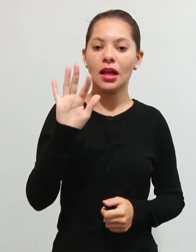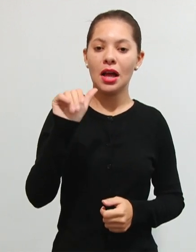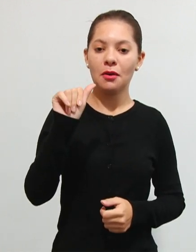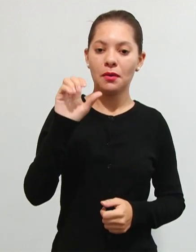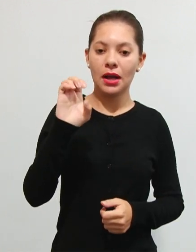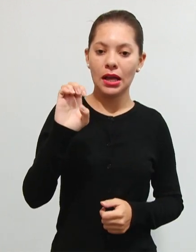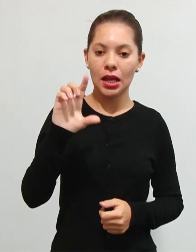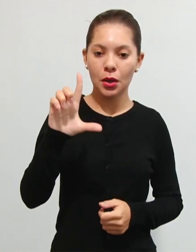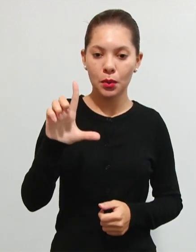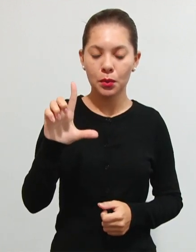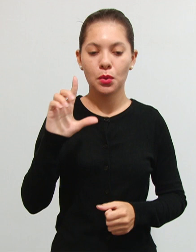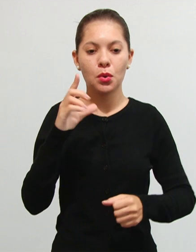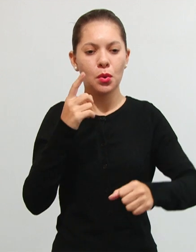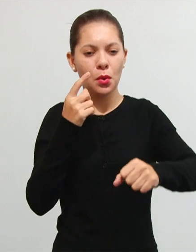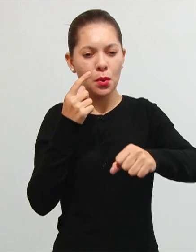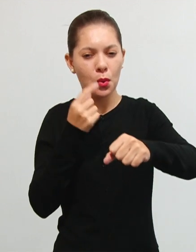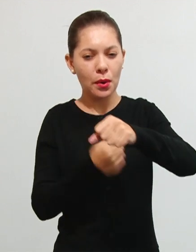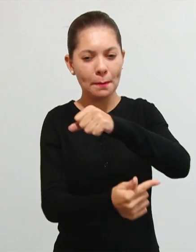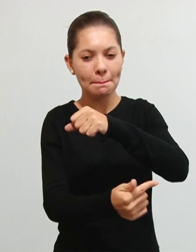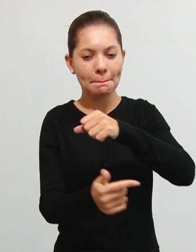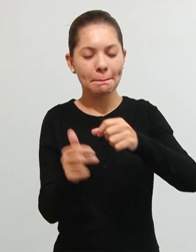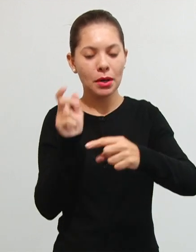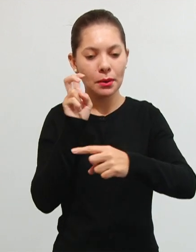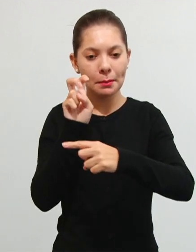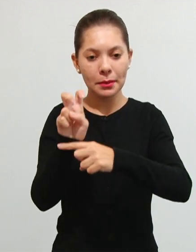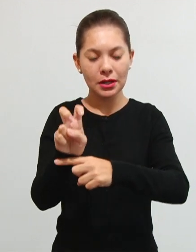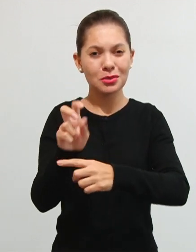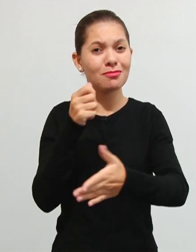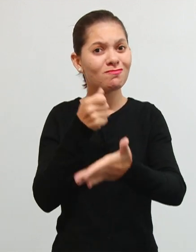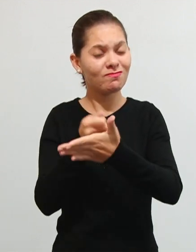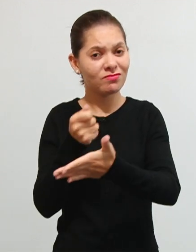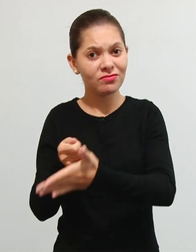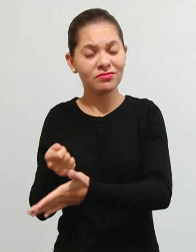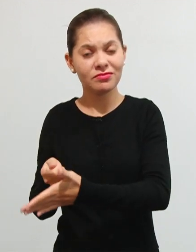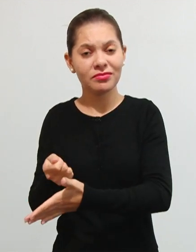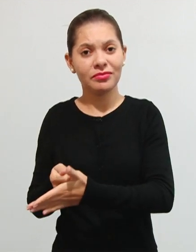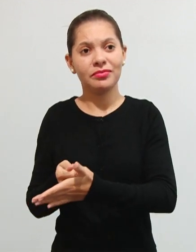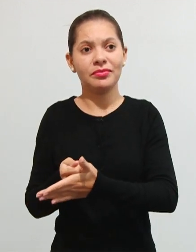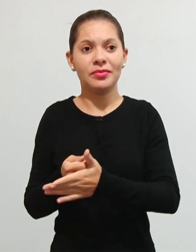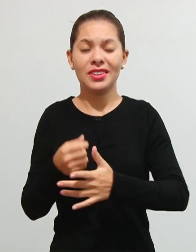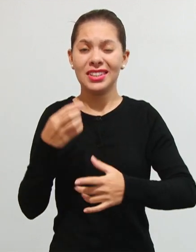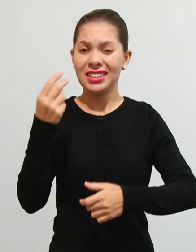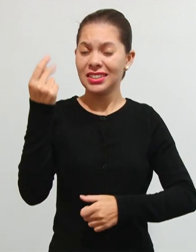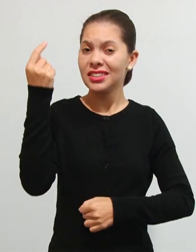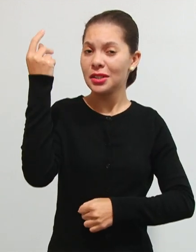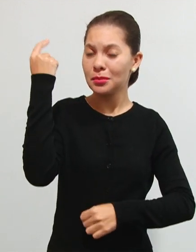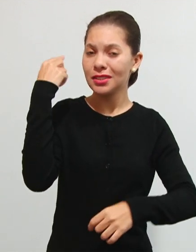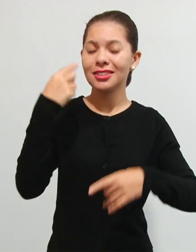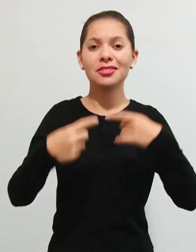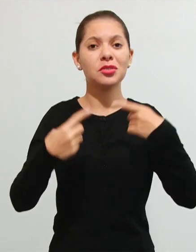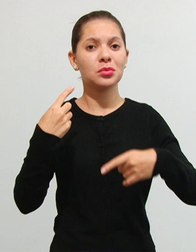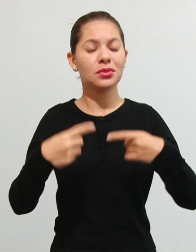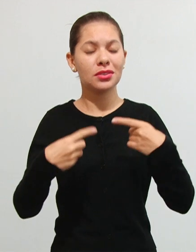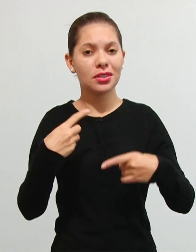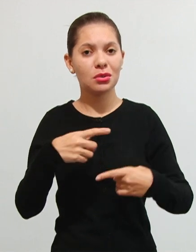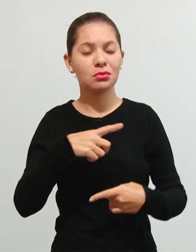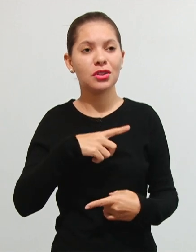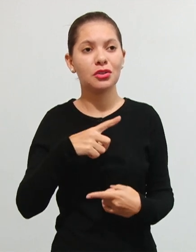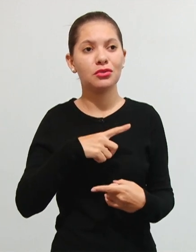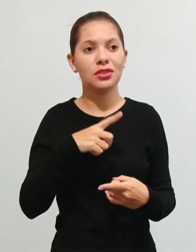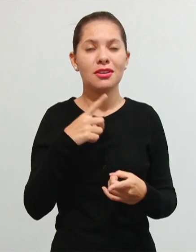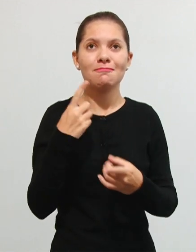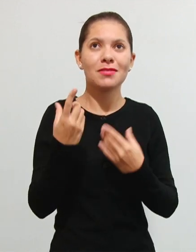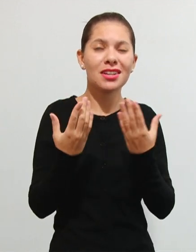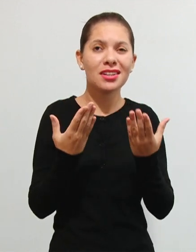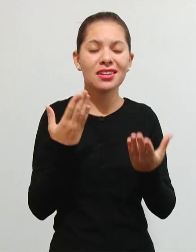empréstimo compulsório pessoal basicamente é um empréstimo forçado mas já teve uma discussão aí na doutrina para entender